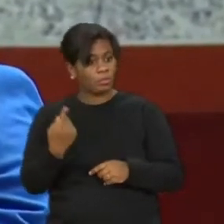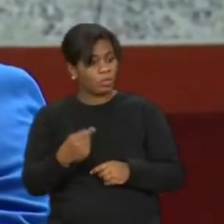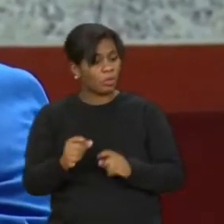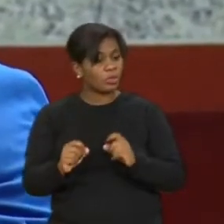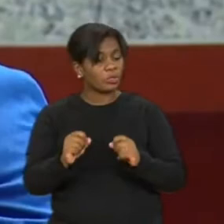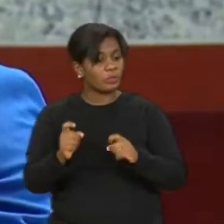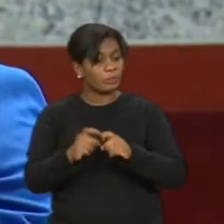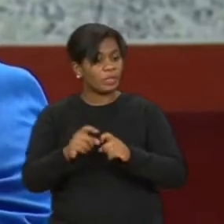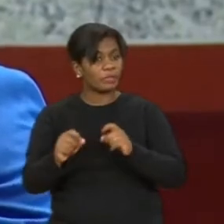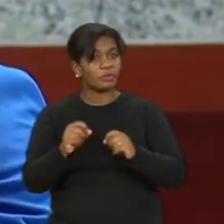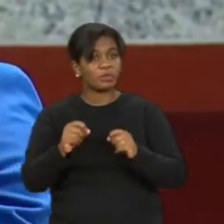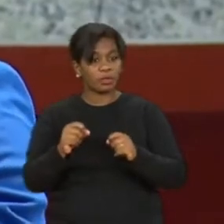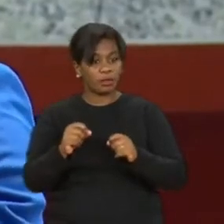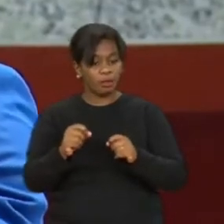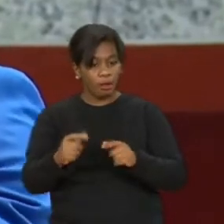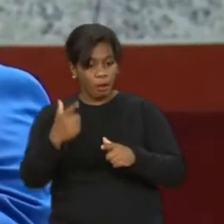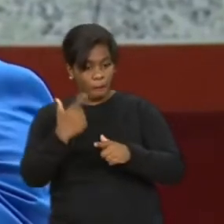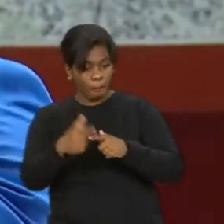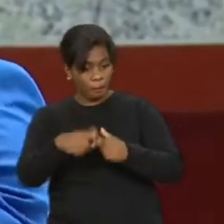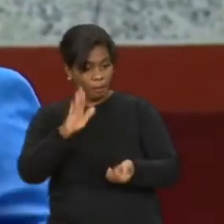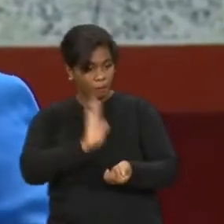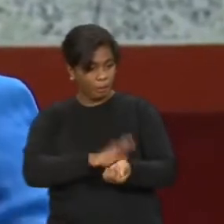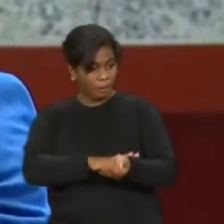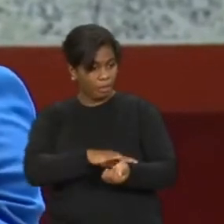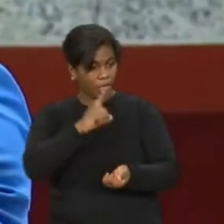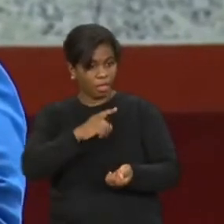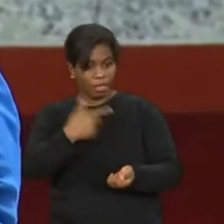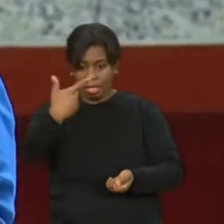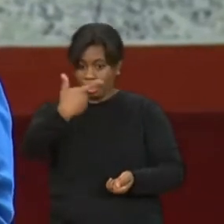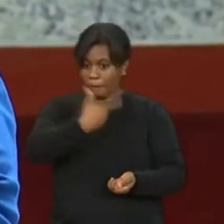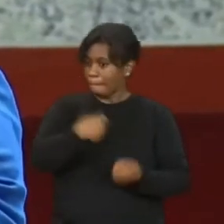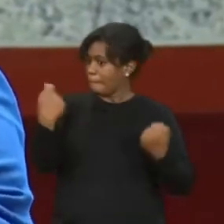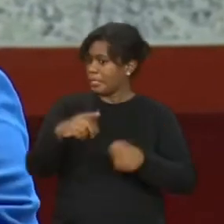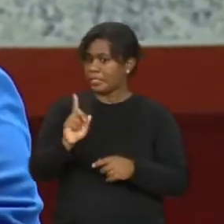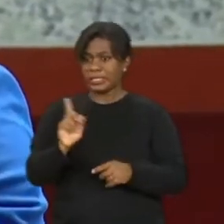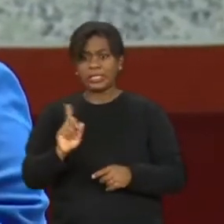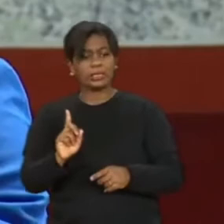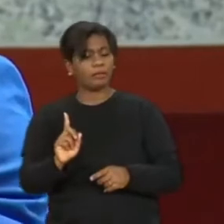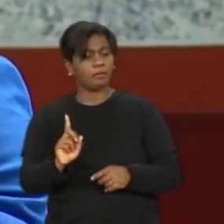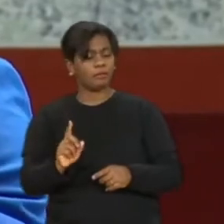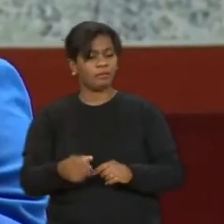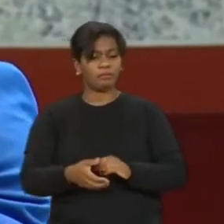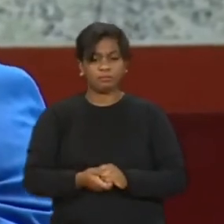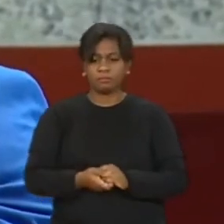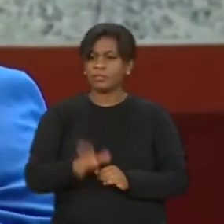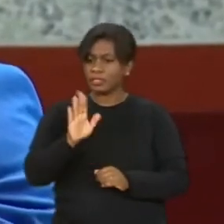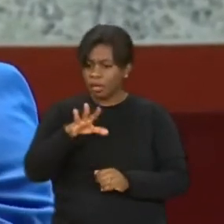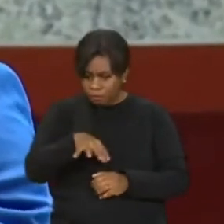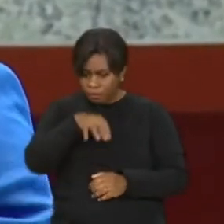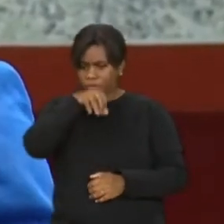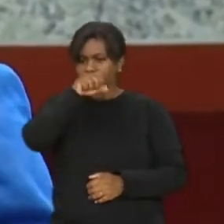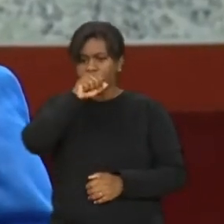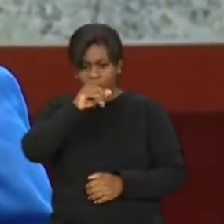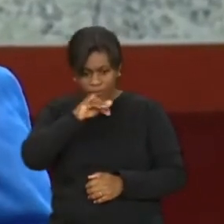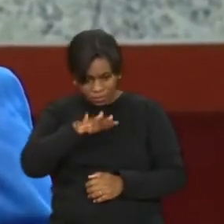problema da hipertensão dela, não está mais com adrenalina, noradrenalina na veia, já está respirando